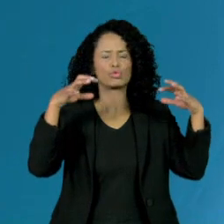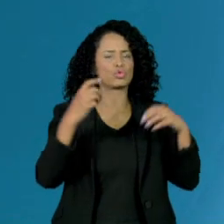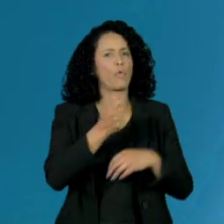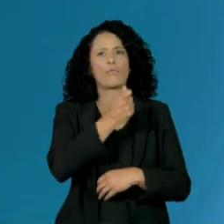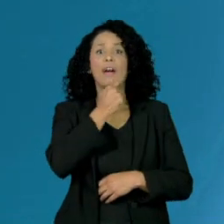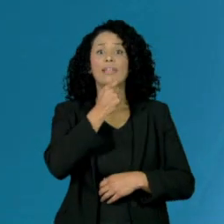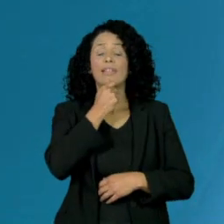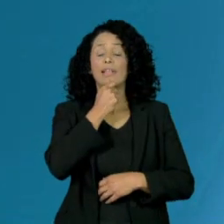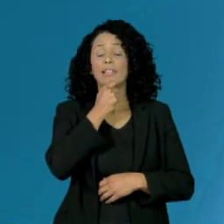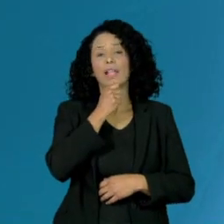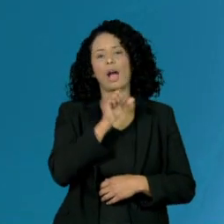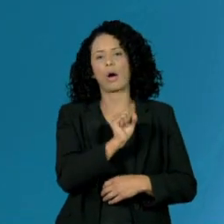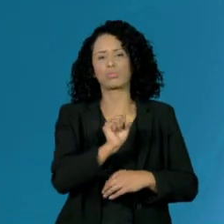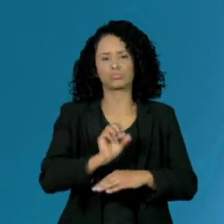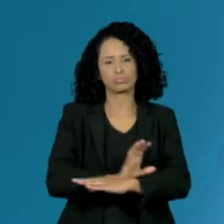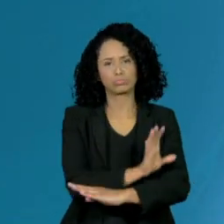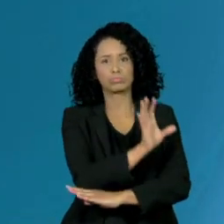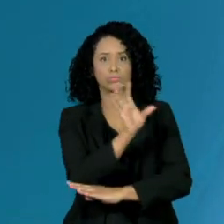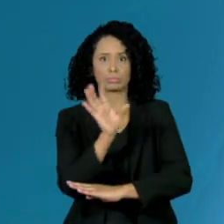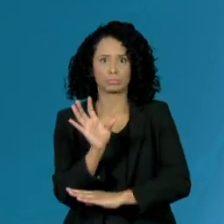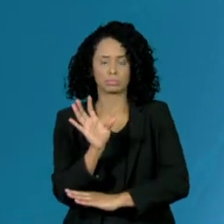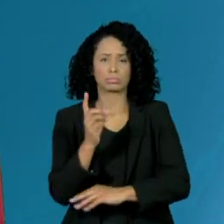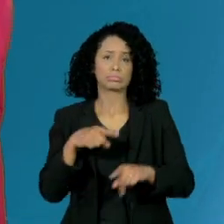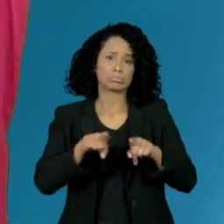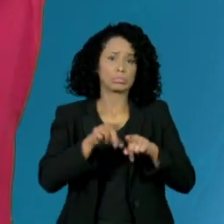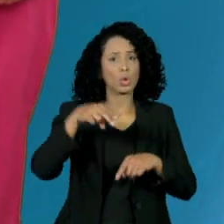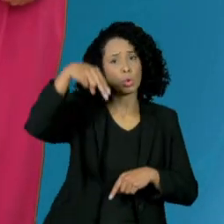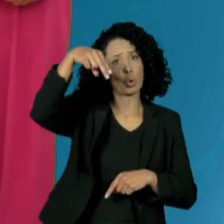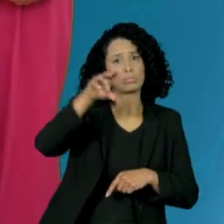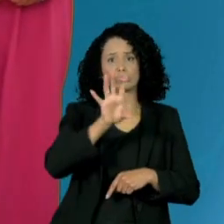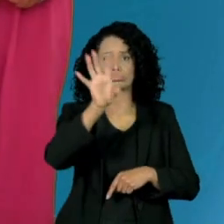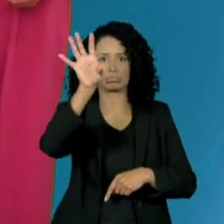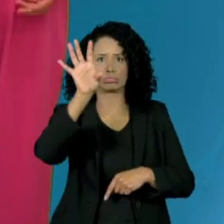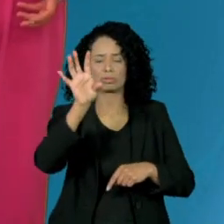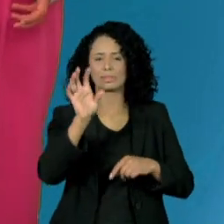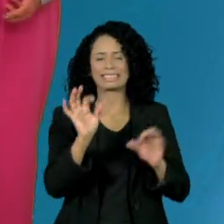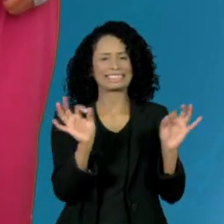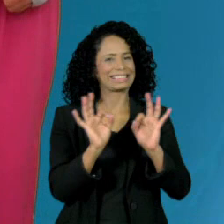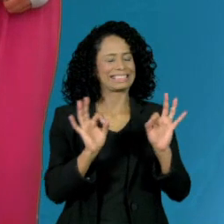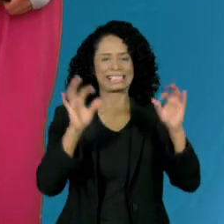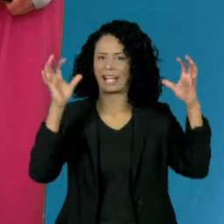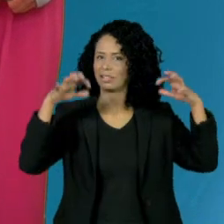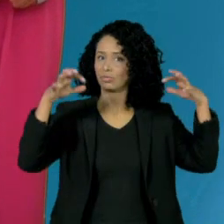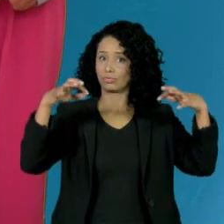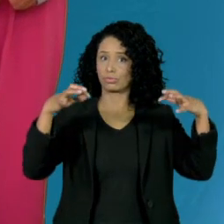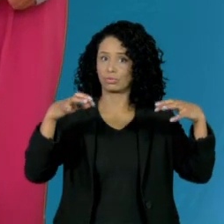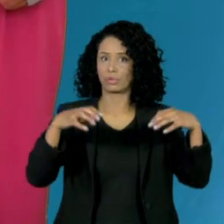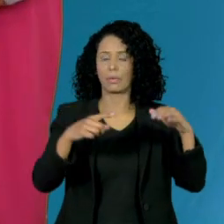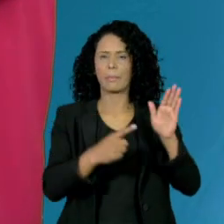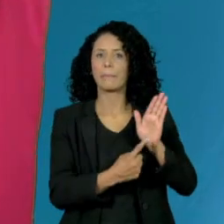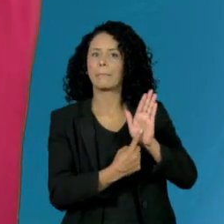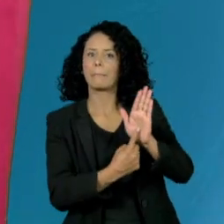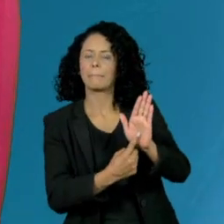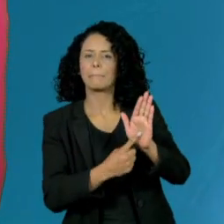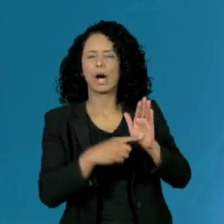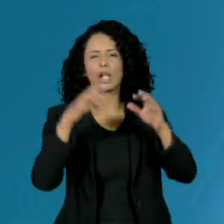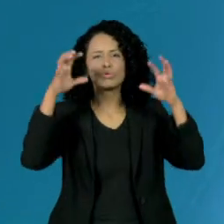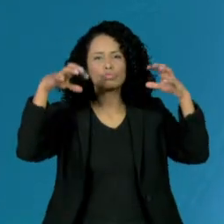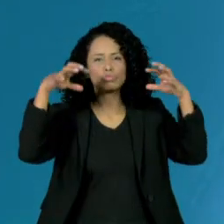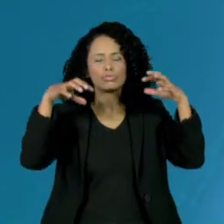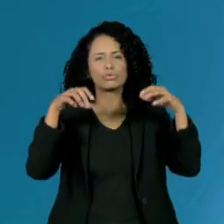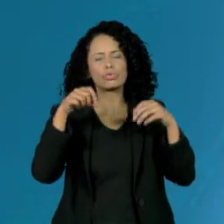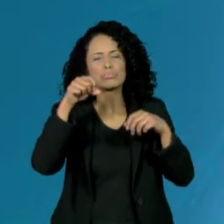do sudeste, centro-oeste e também em áreas do norte e nordeste do Brasil. Destaque ainda para chuva fraca na região de